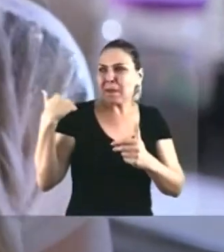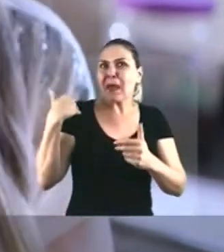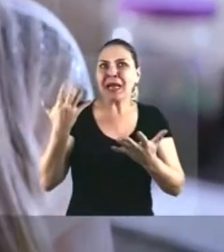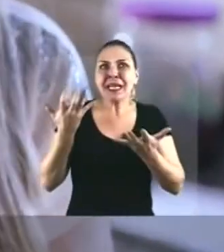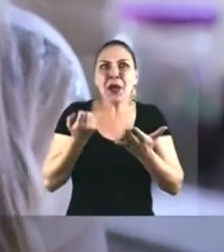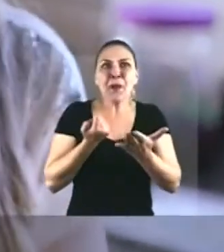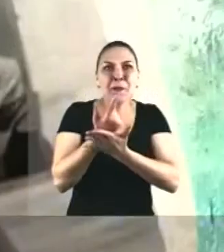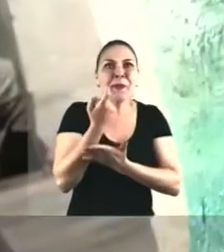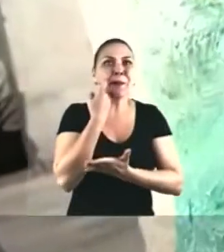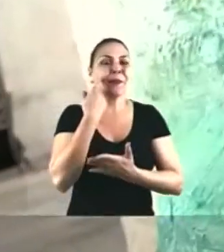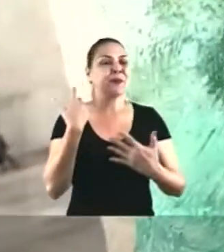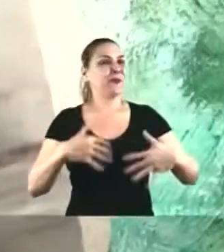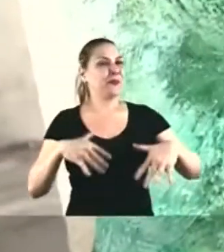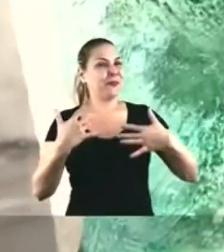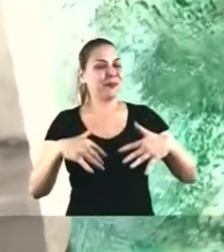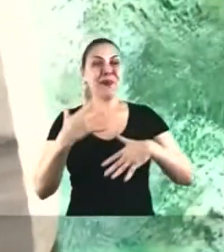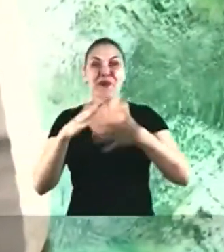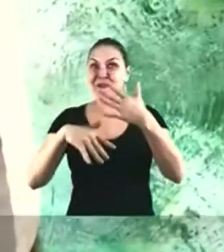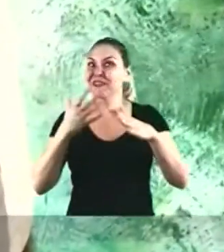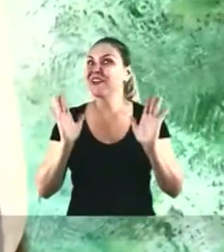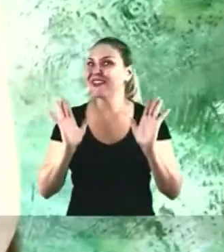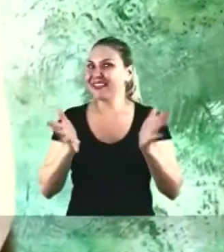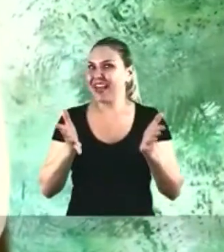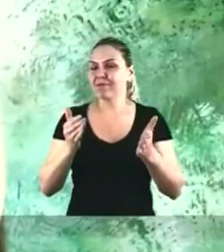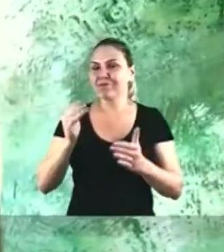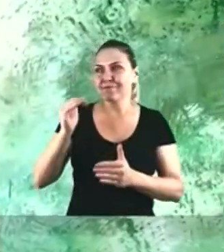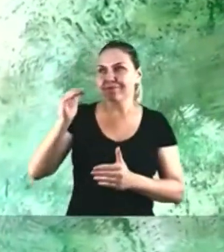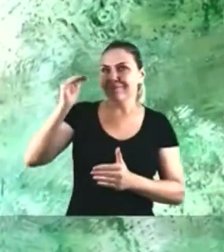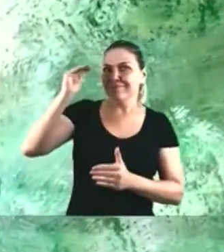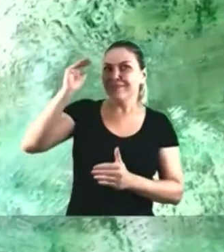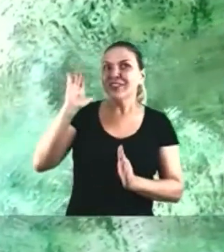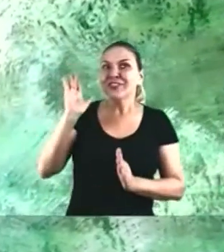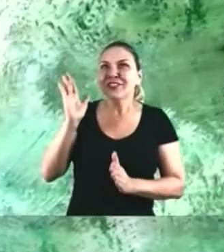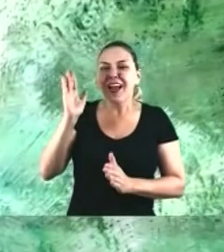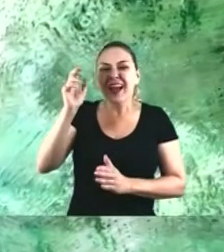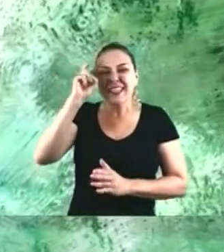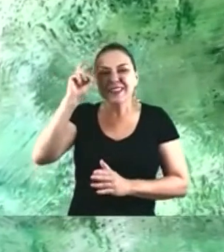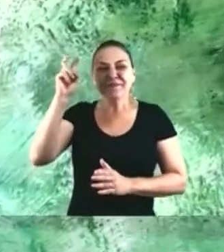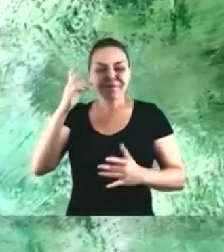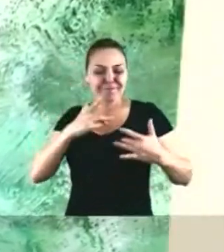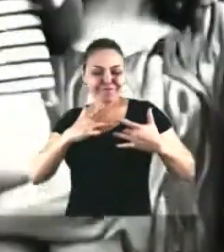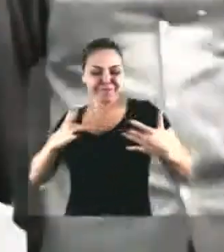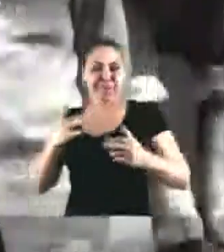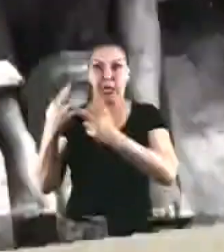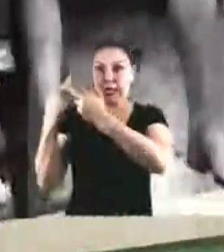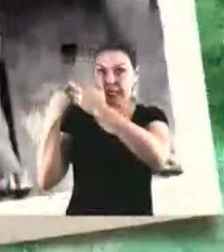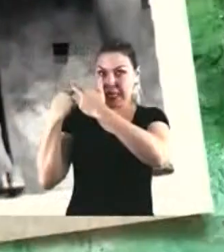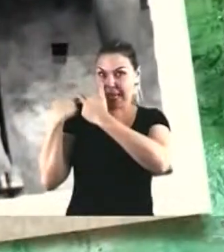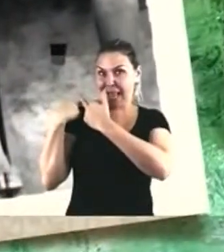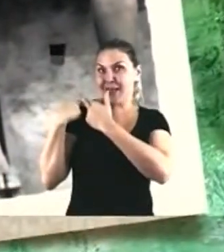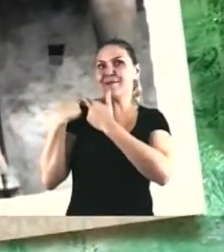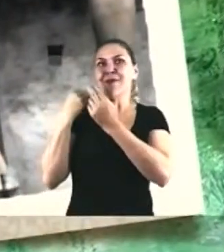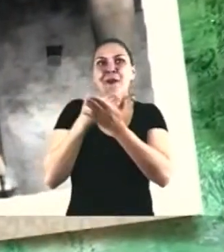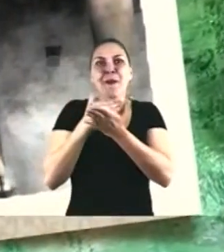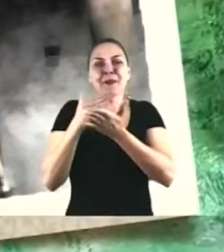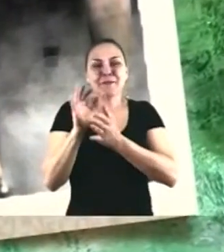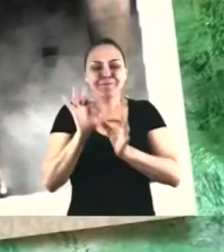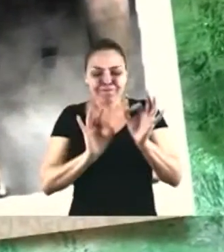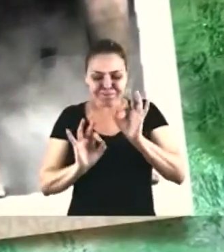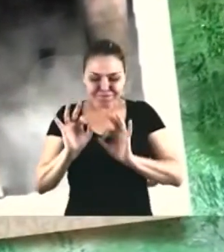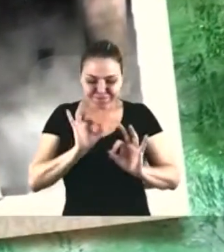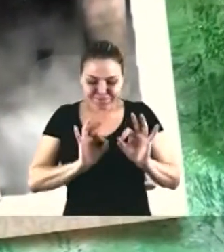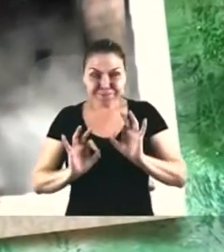pessoas queriam, né? Desde menino Já dava pra se ver Que um homem generoso Responsável e solidário Estava se